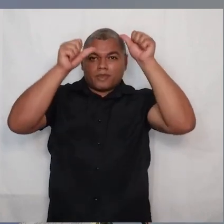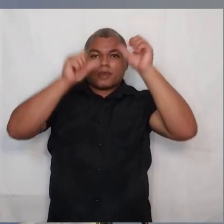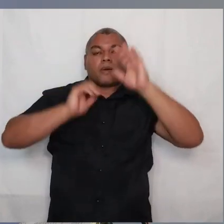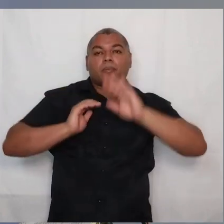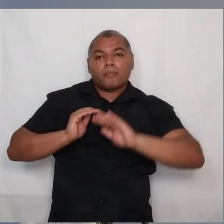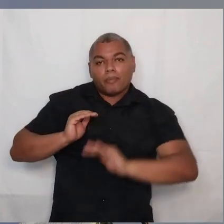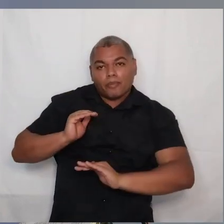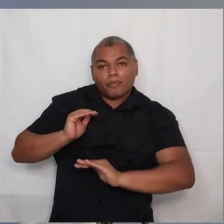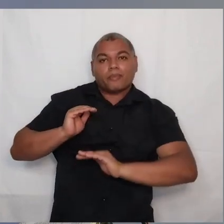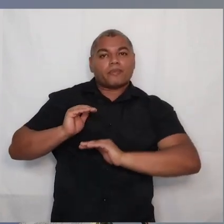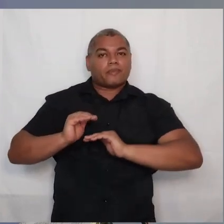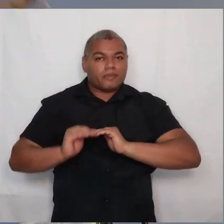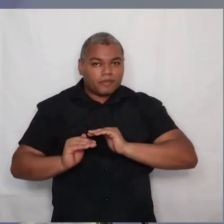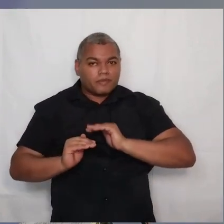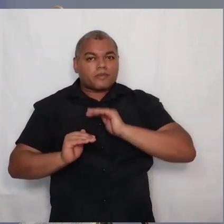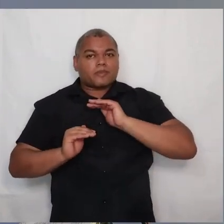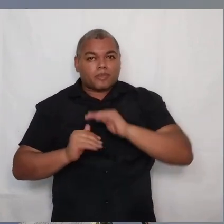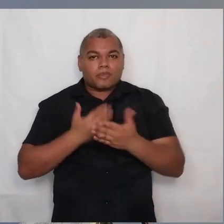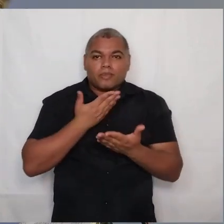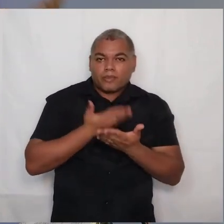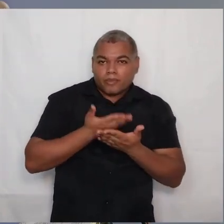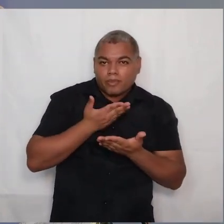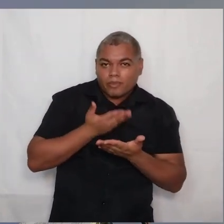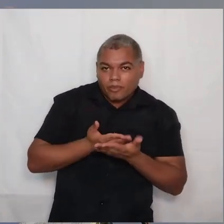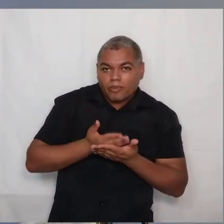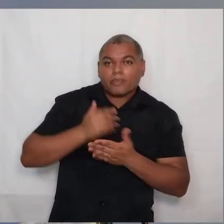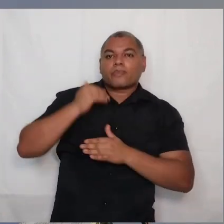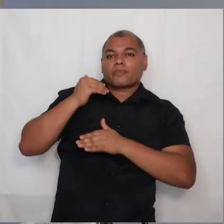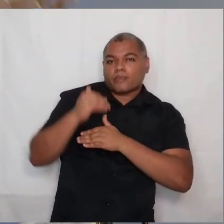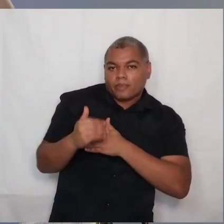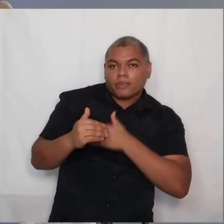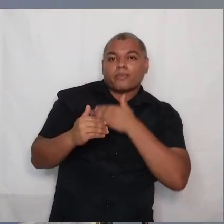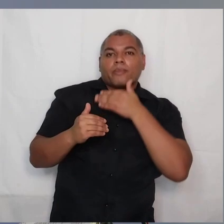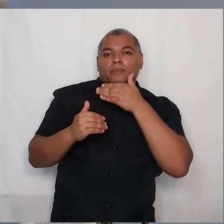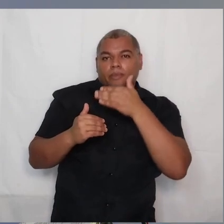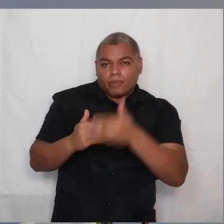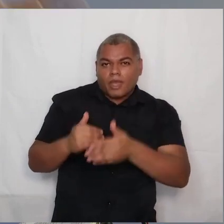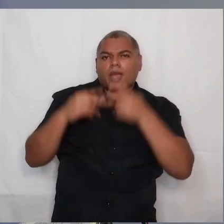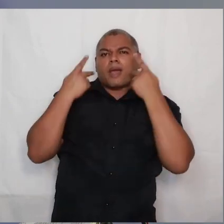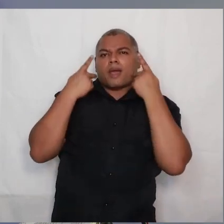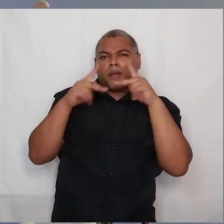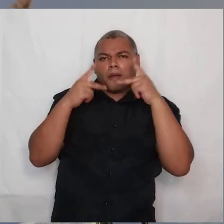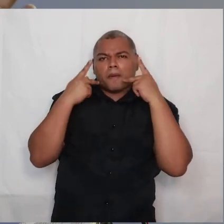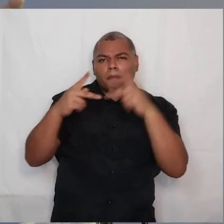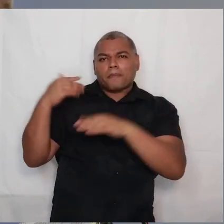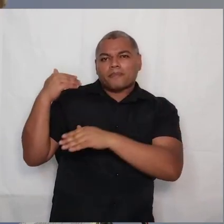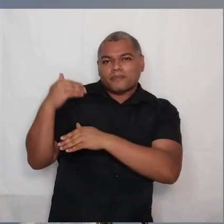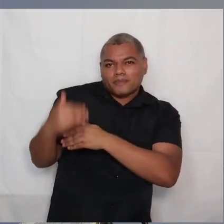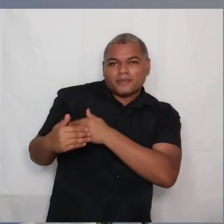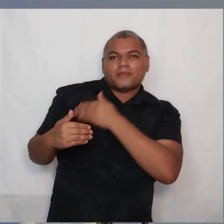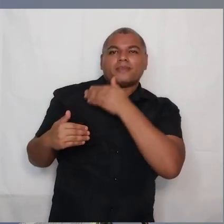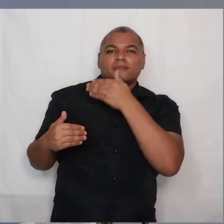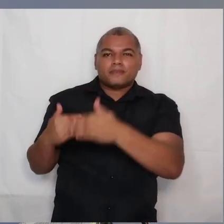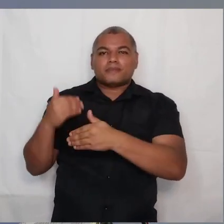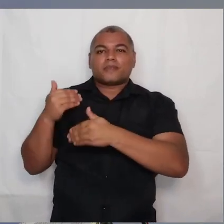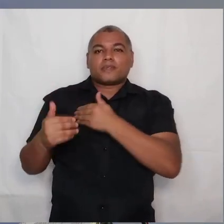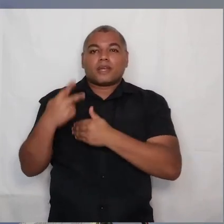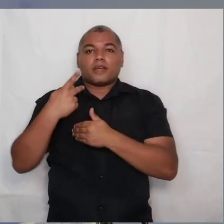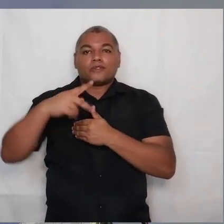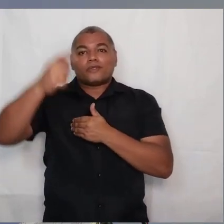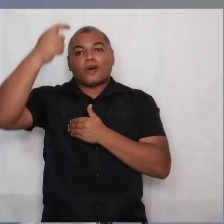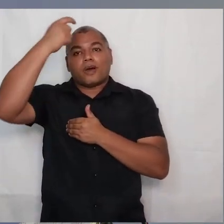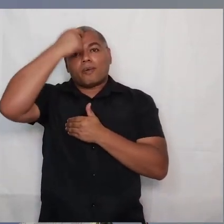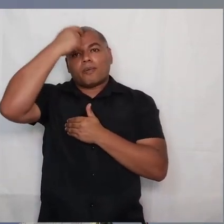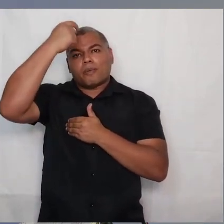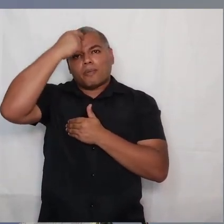pouco. Um estudo após outro estudo, um sermão após outro sermão. A sua mente